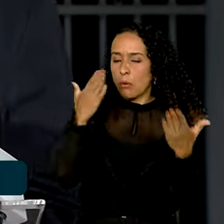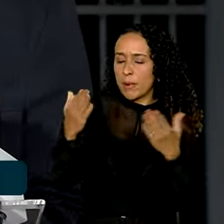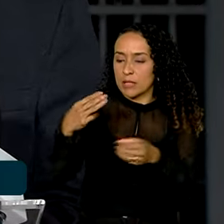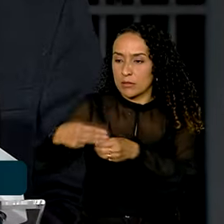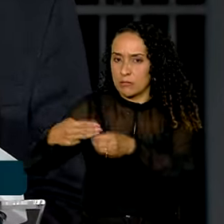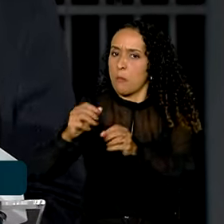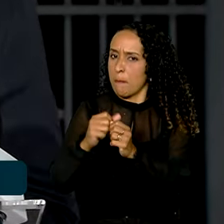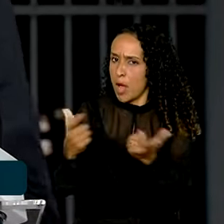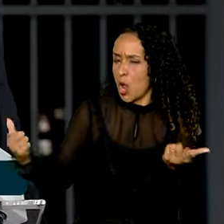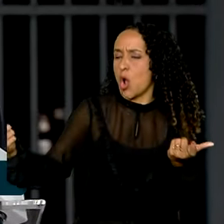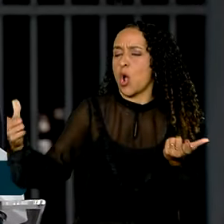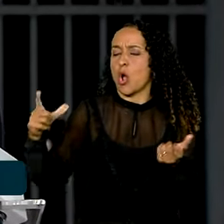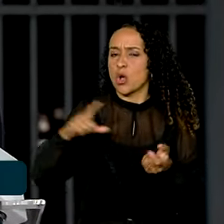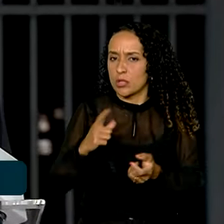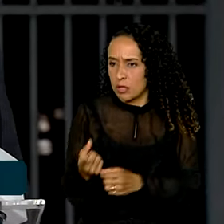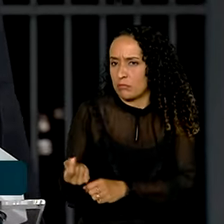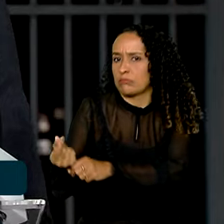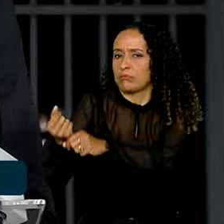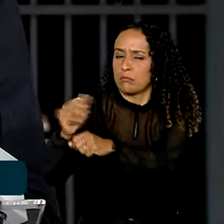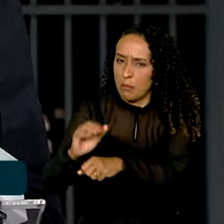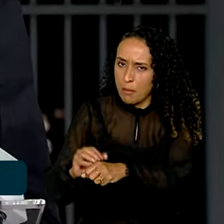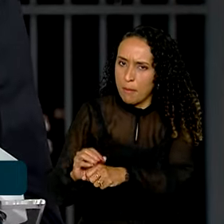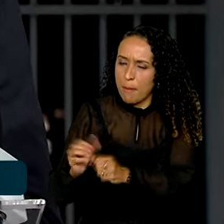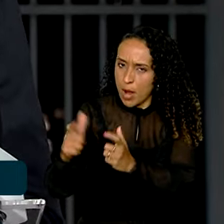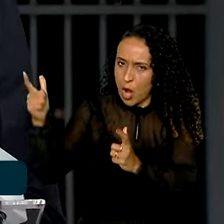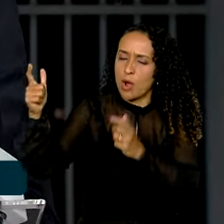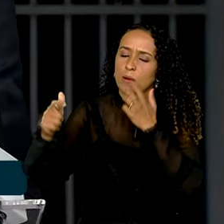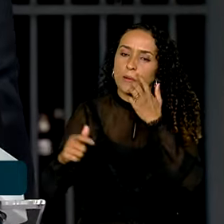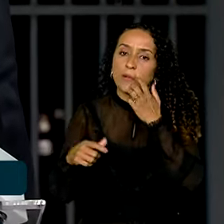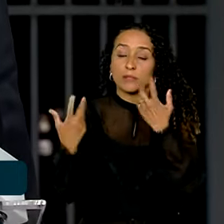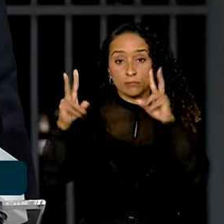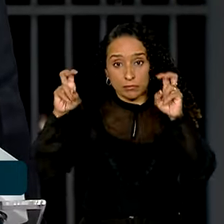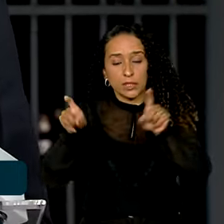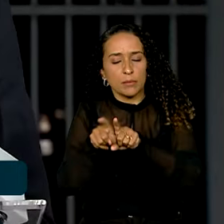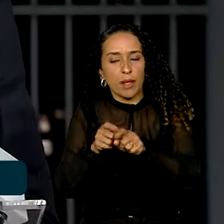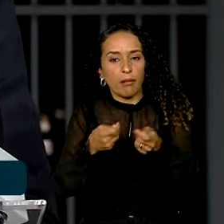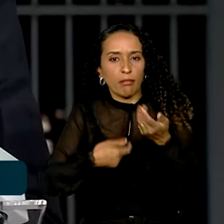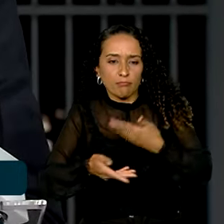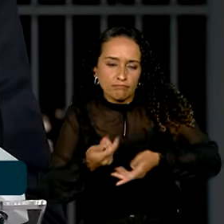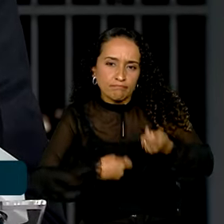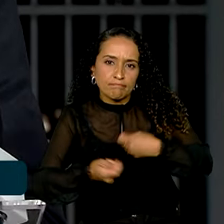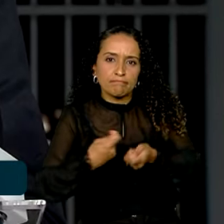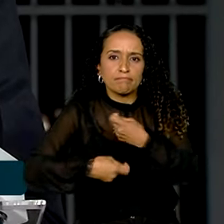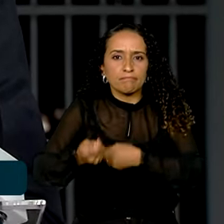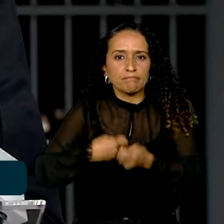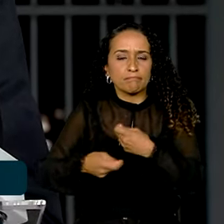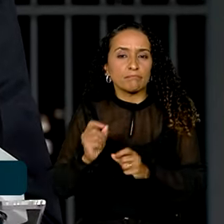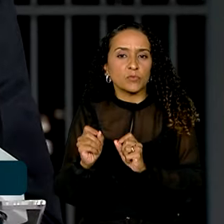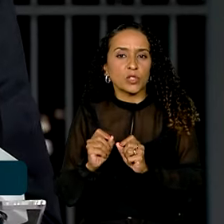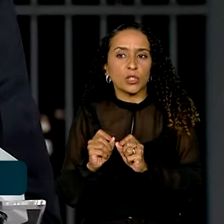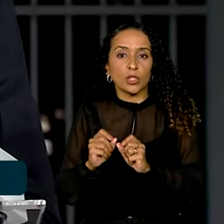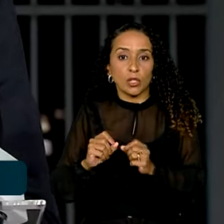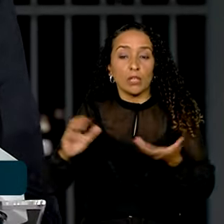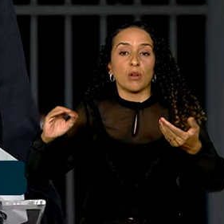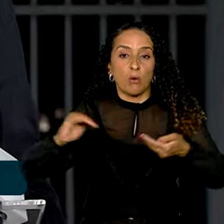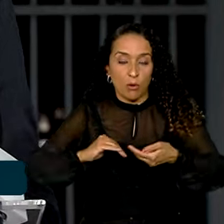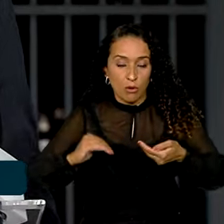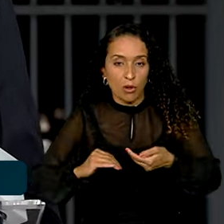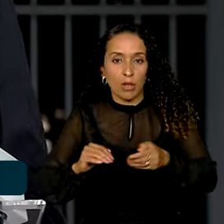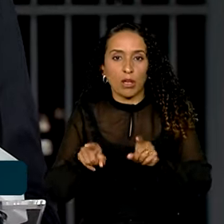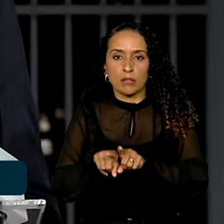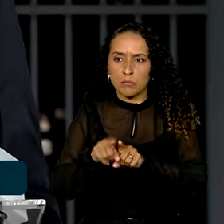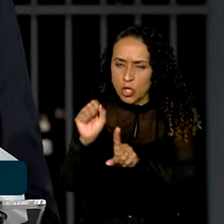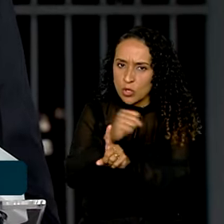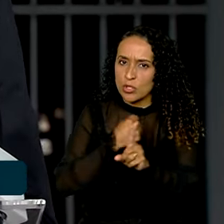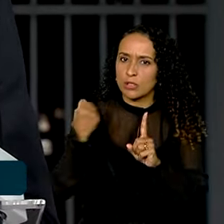municípios que têm receita corrente líquida maior. Então, tratar esse tema e negociar com o Congresso Nacional, com a